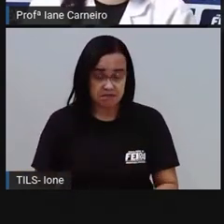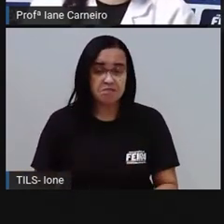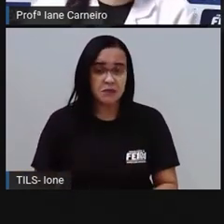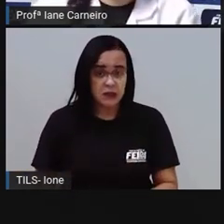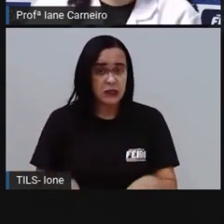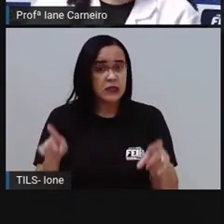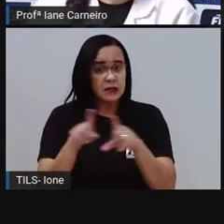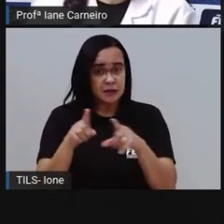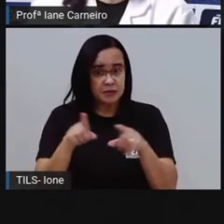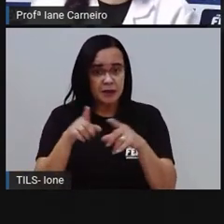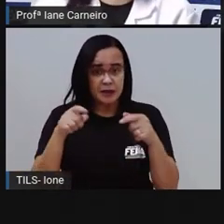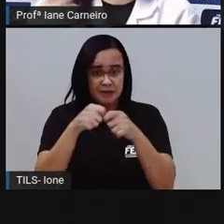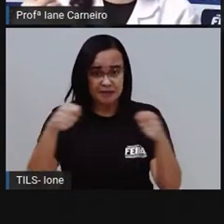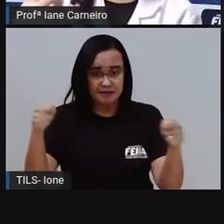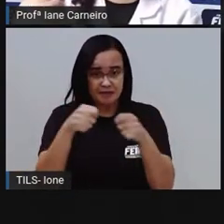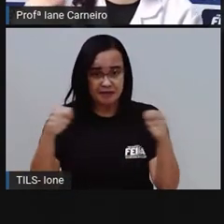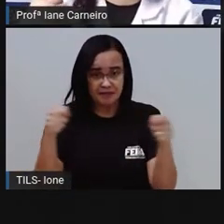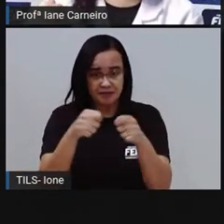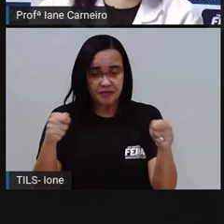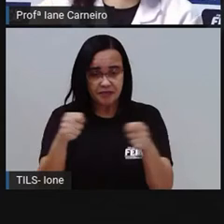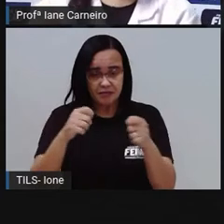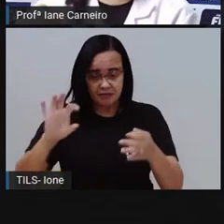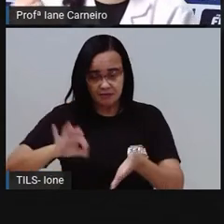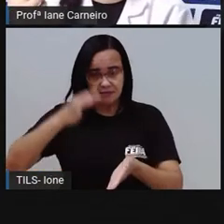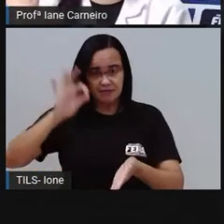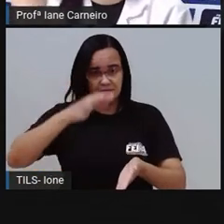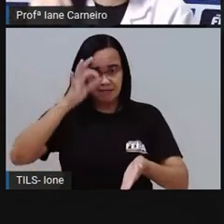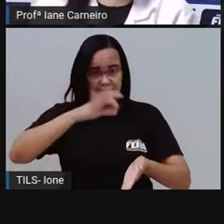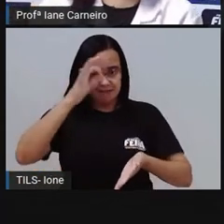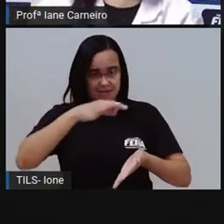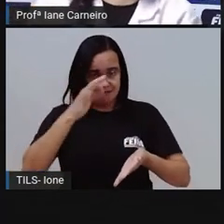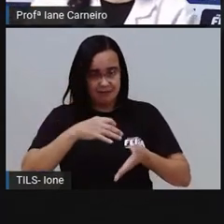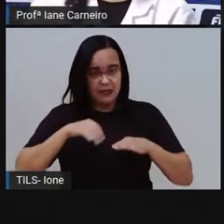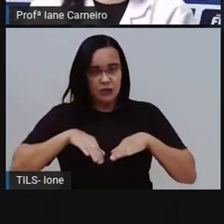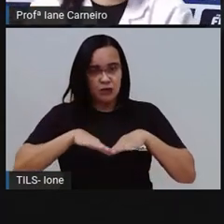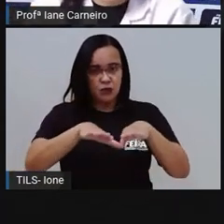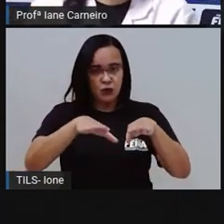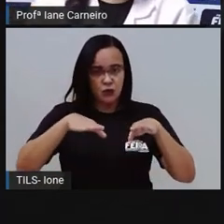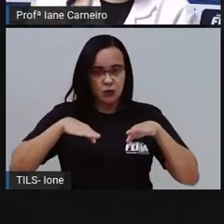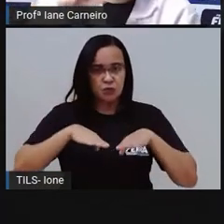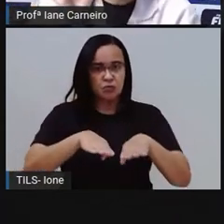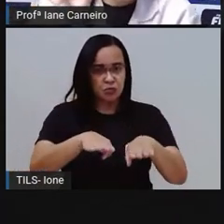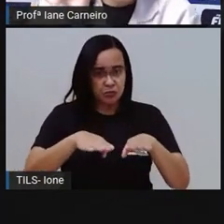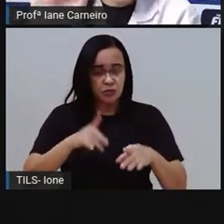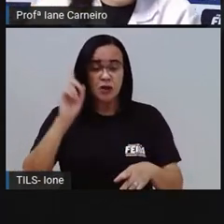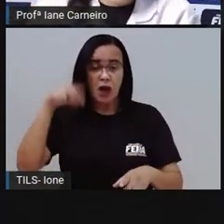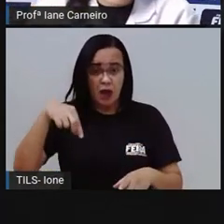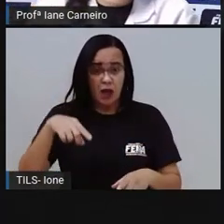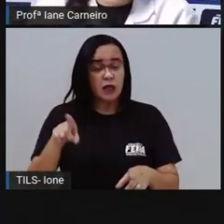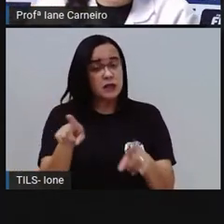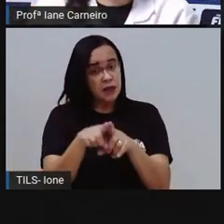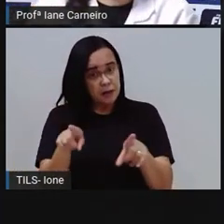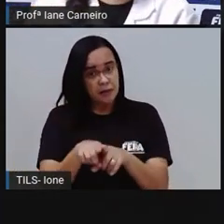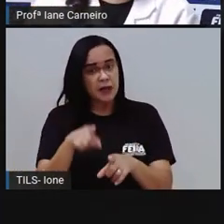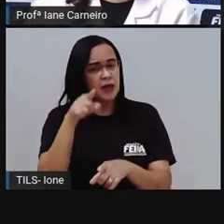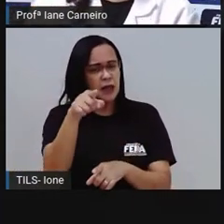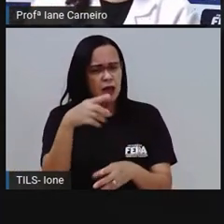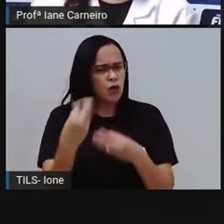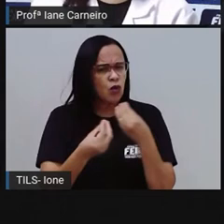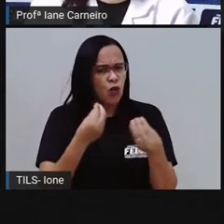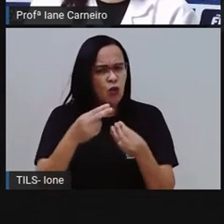nylon, né, que a gente usa para fazer roupas, né, para costurar, bolsas, então essa linhazinha aí, ó,